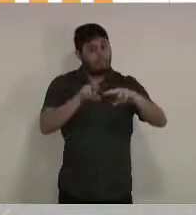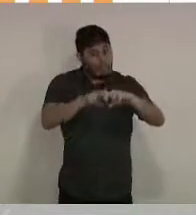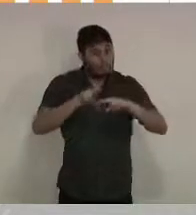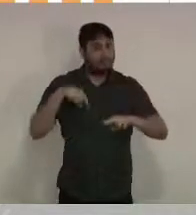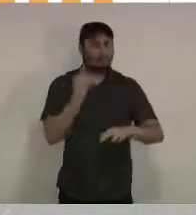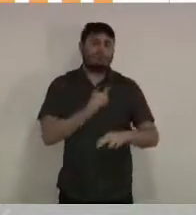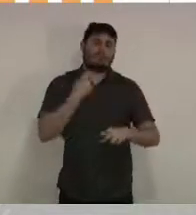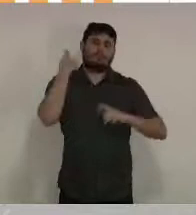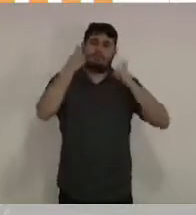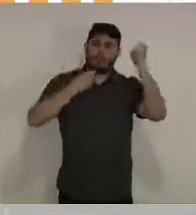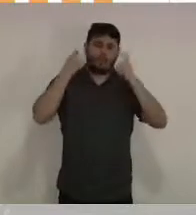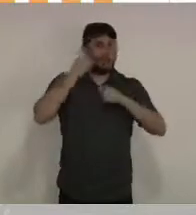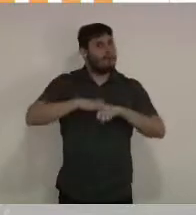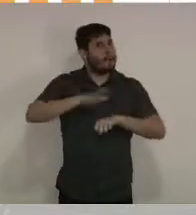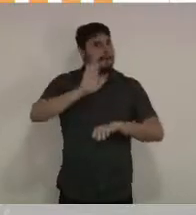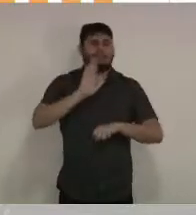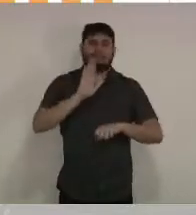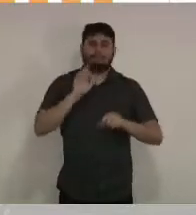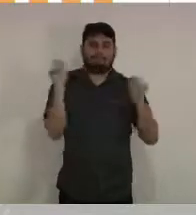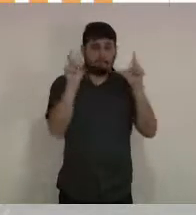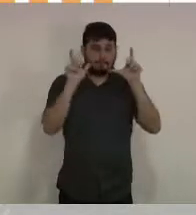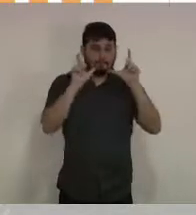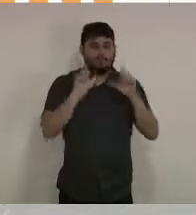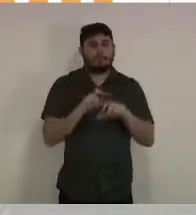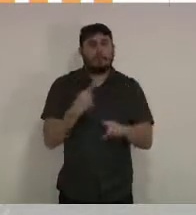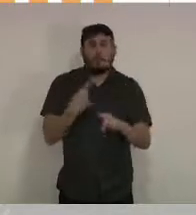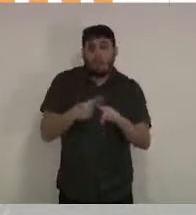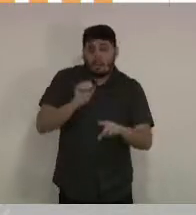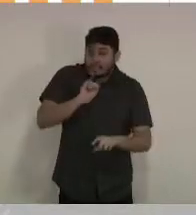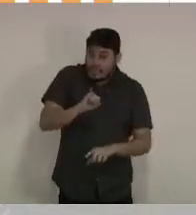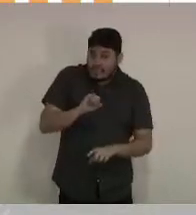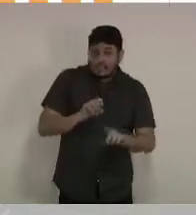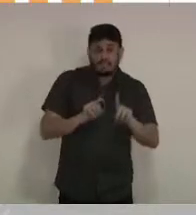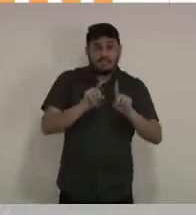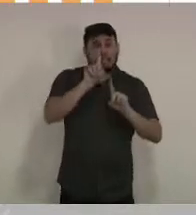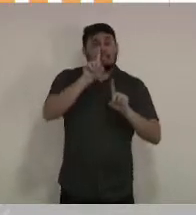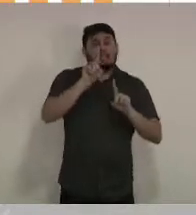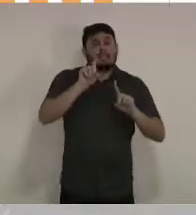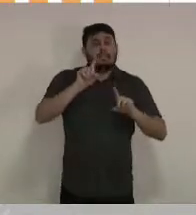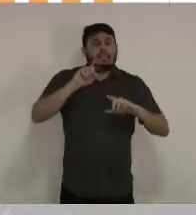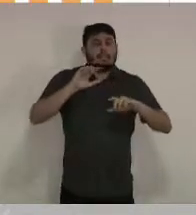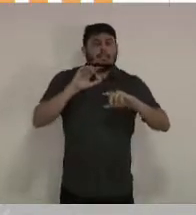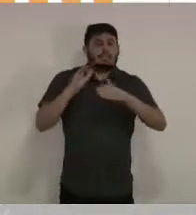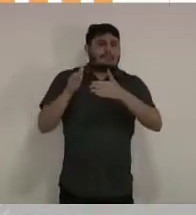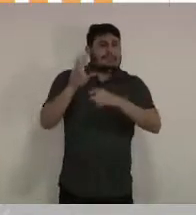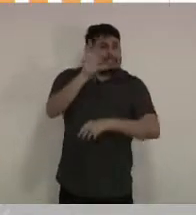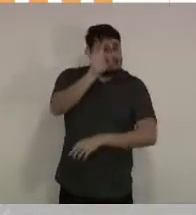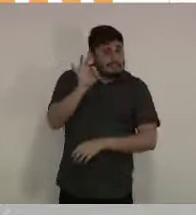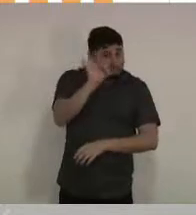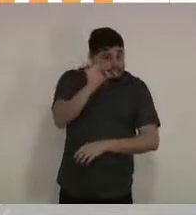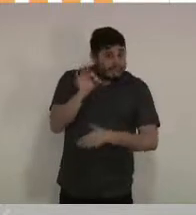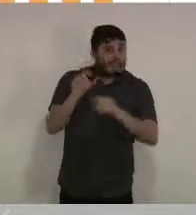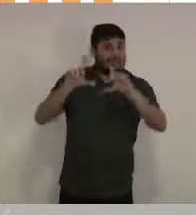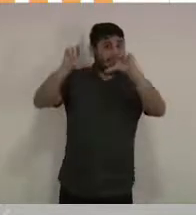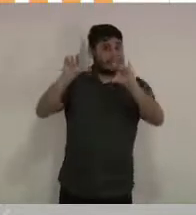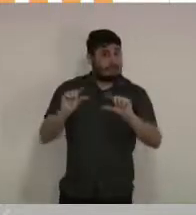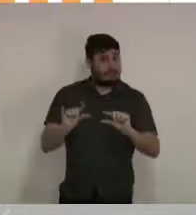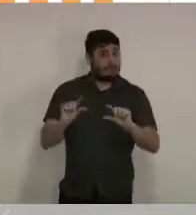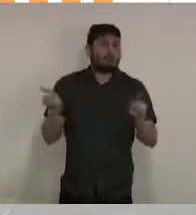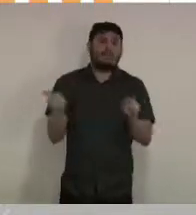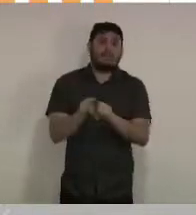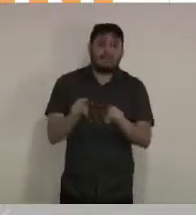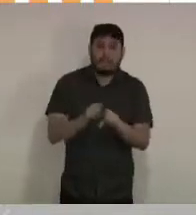Quando nós cruzamos os dados do isolamento baixo com o aumento de notificações de síndromes gripais, nós já